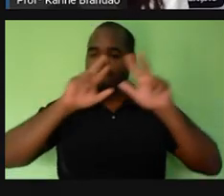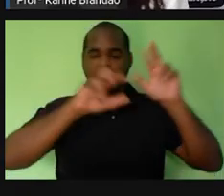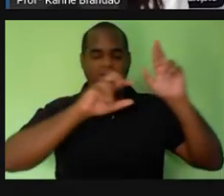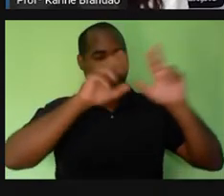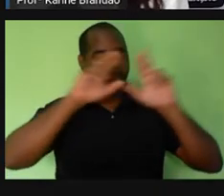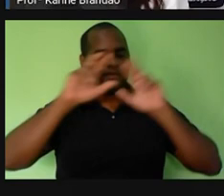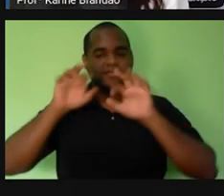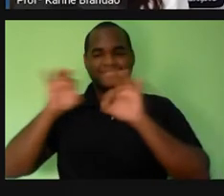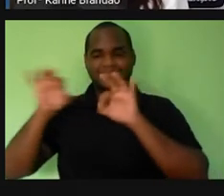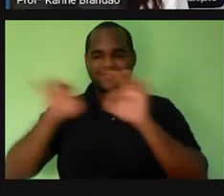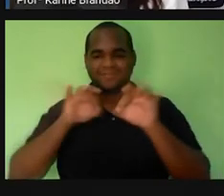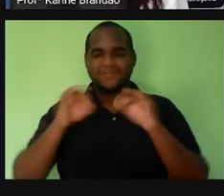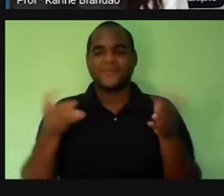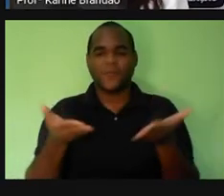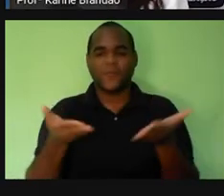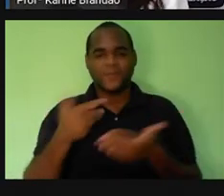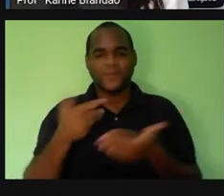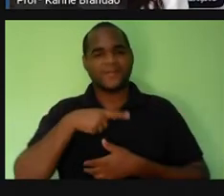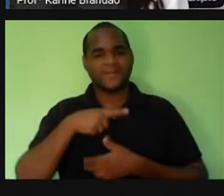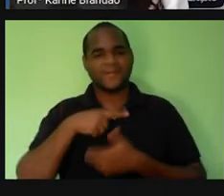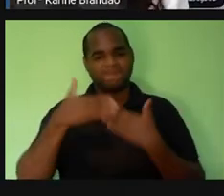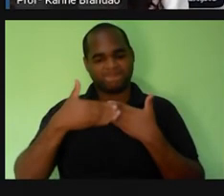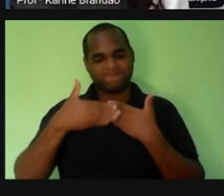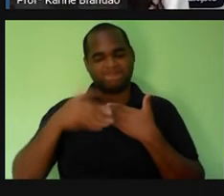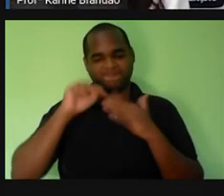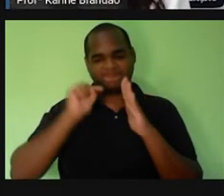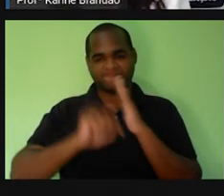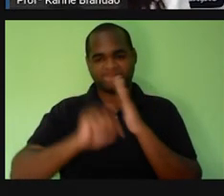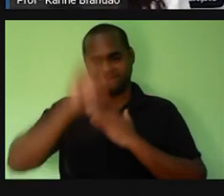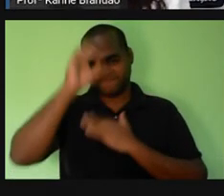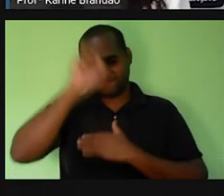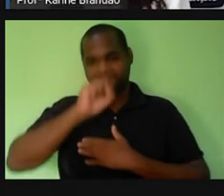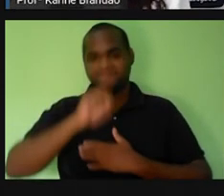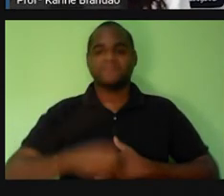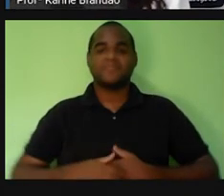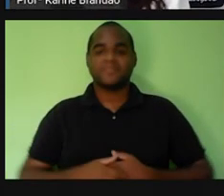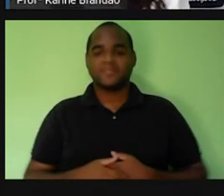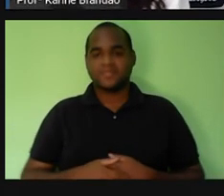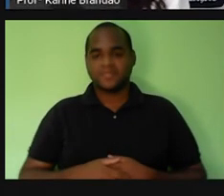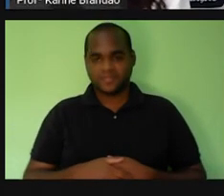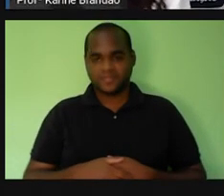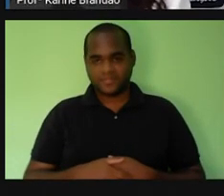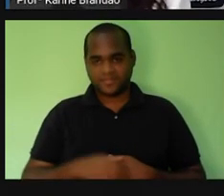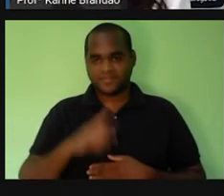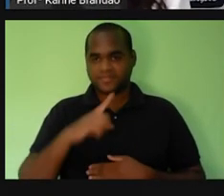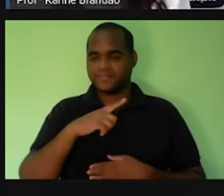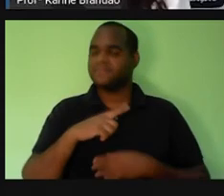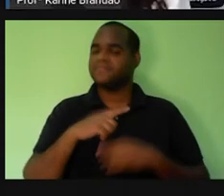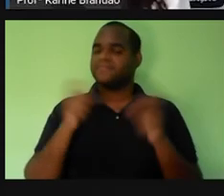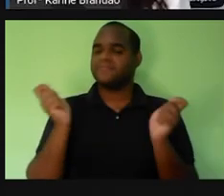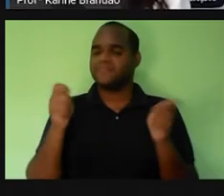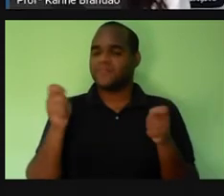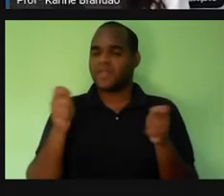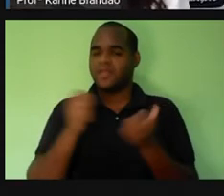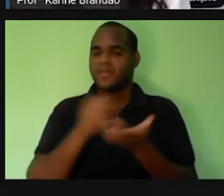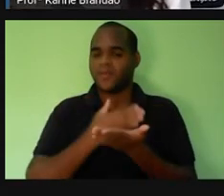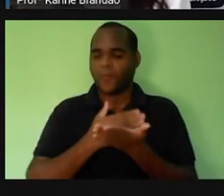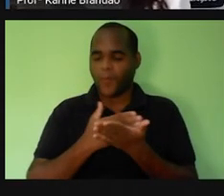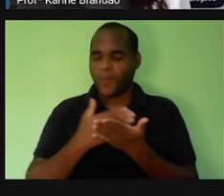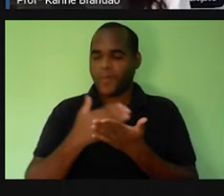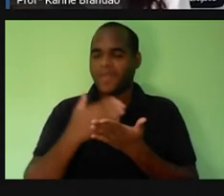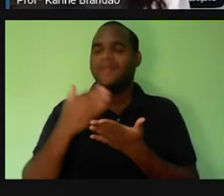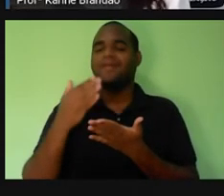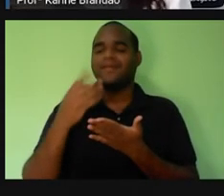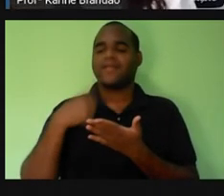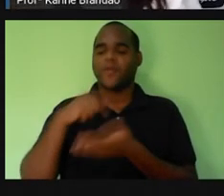é isso que a gente vai estudar um pouco mais a fundo hoje, tá? Para a gente começar, né? A protraz,